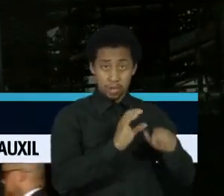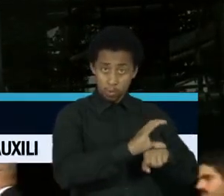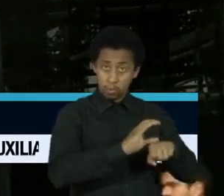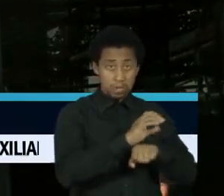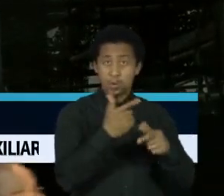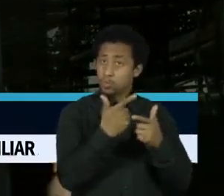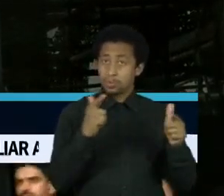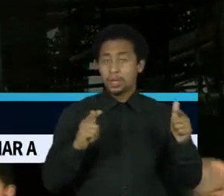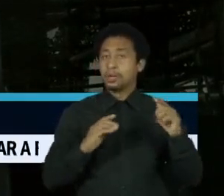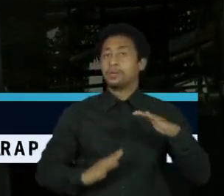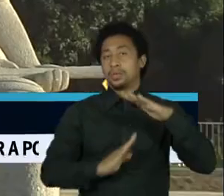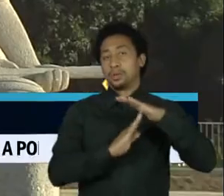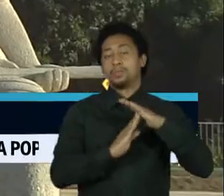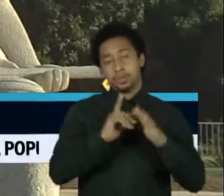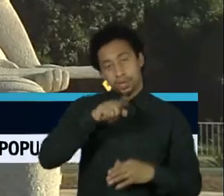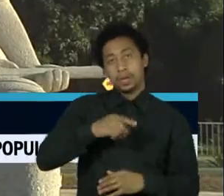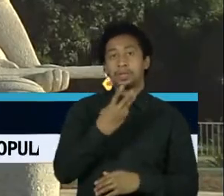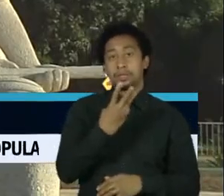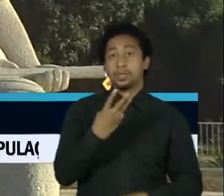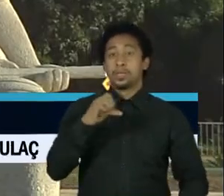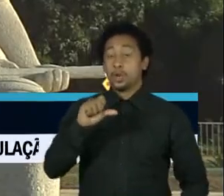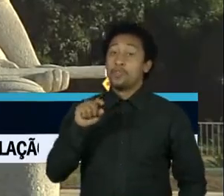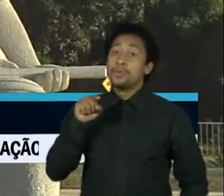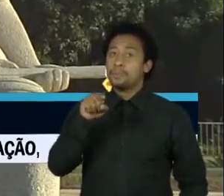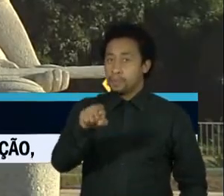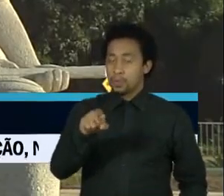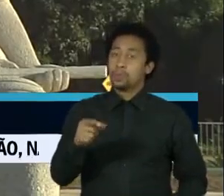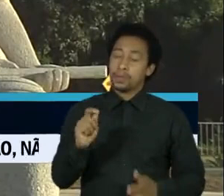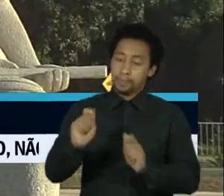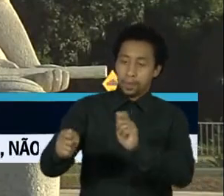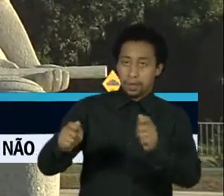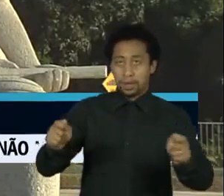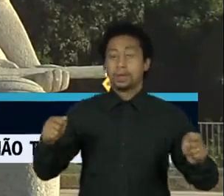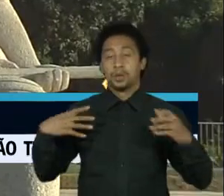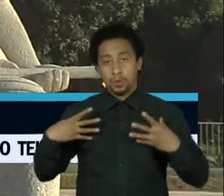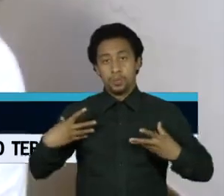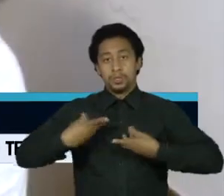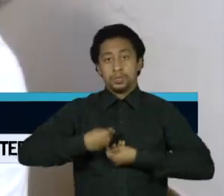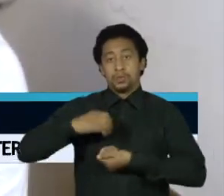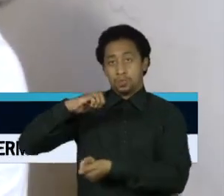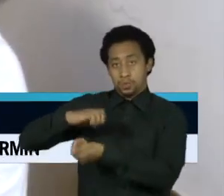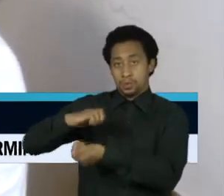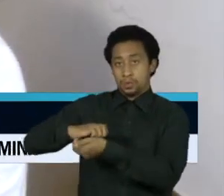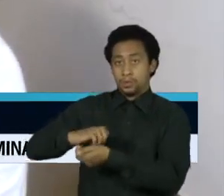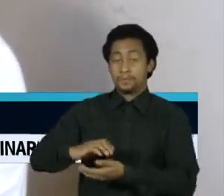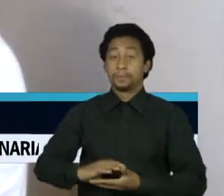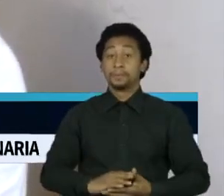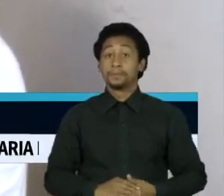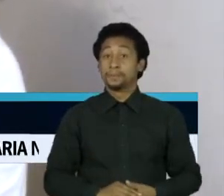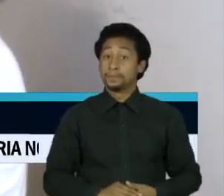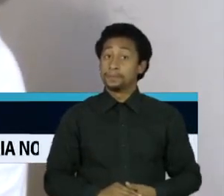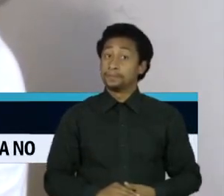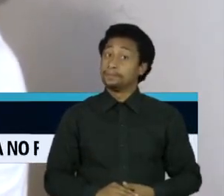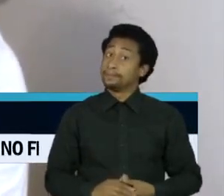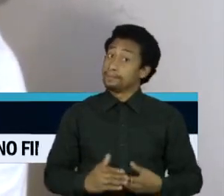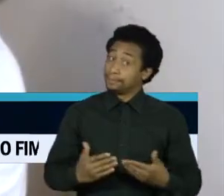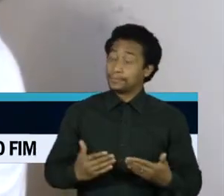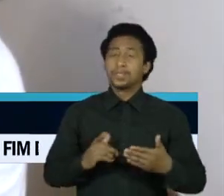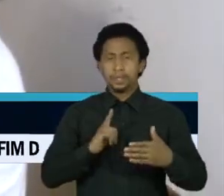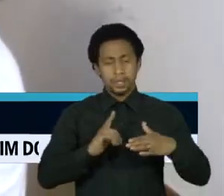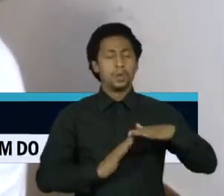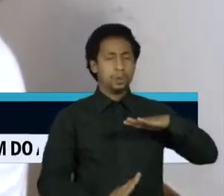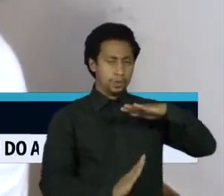teto de 39 mil reais pagos aos ministros do Supremo Tribunal Federal. Embora tenha um teto